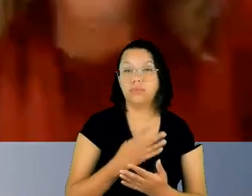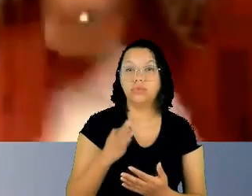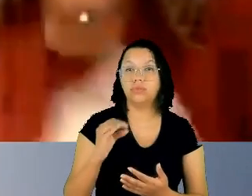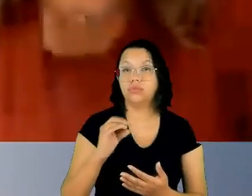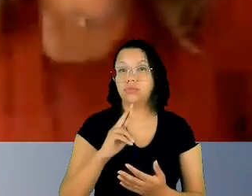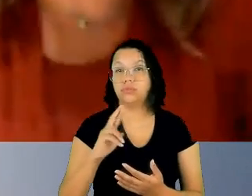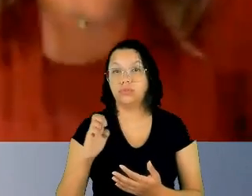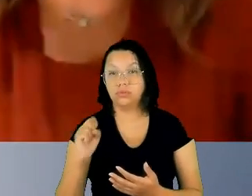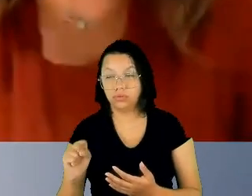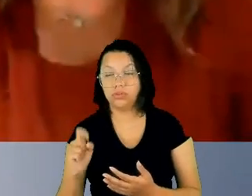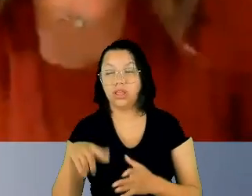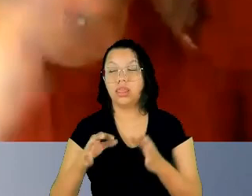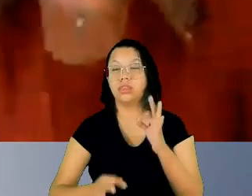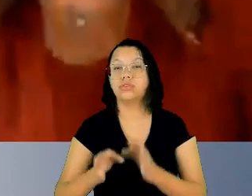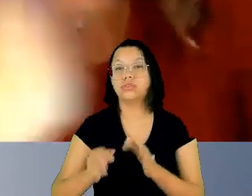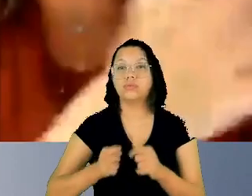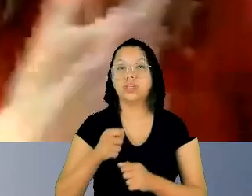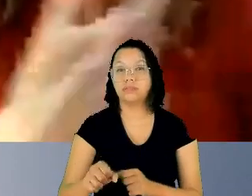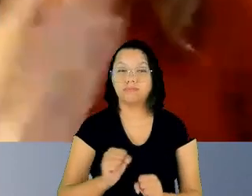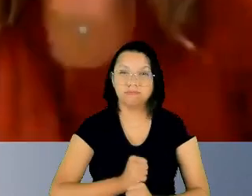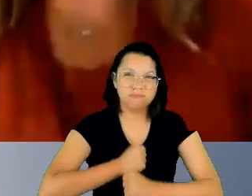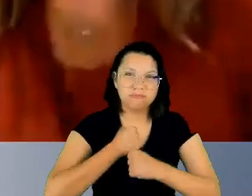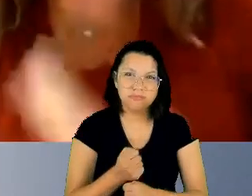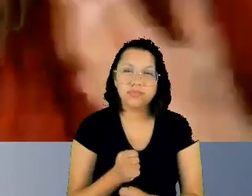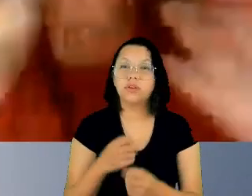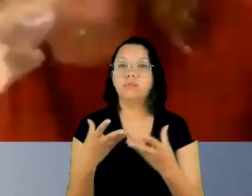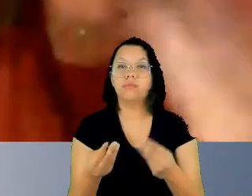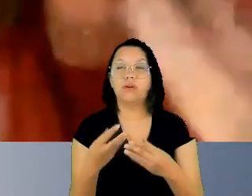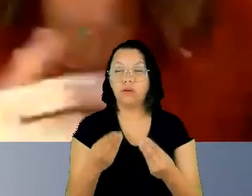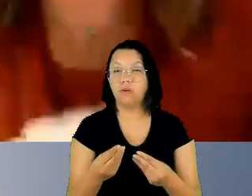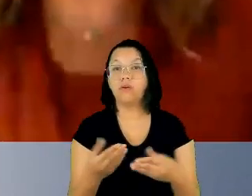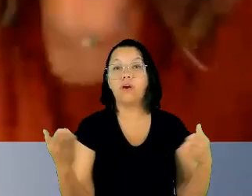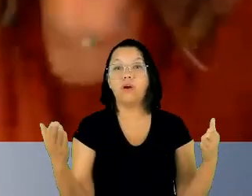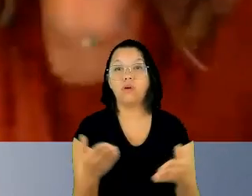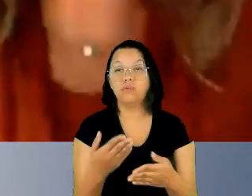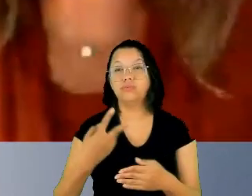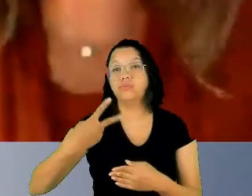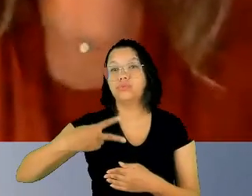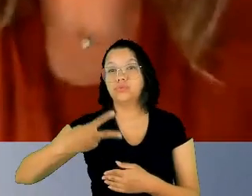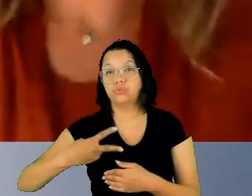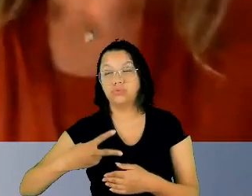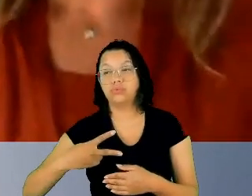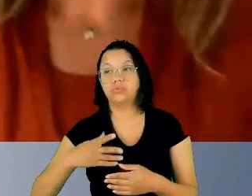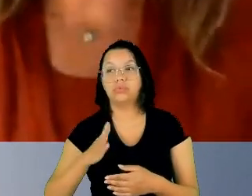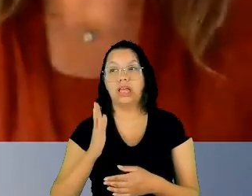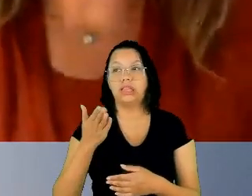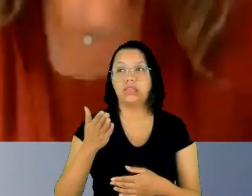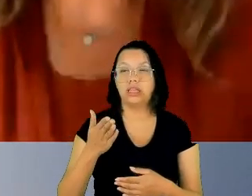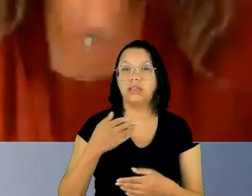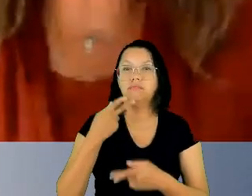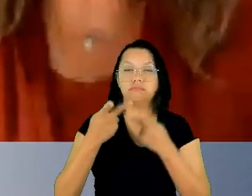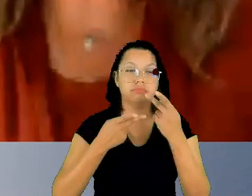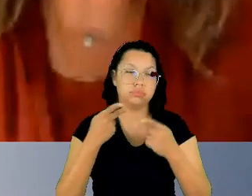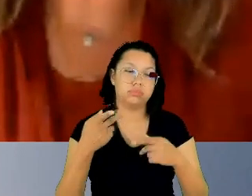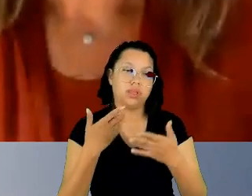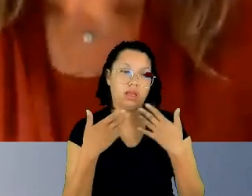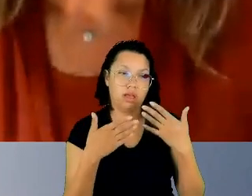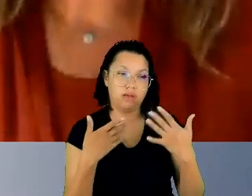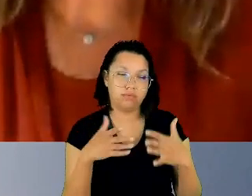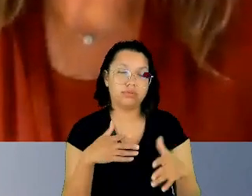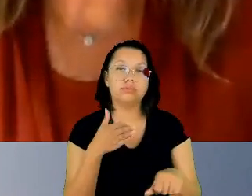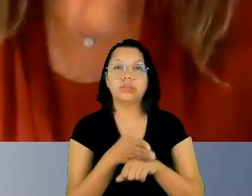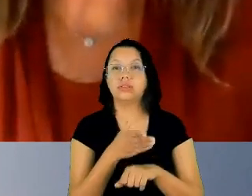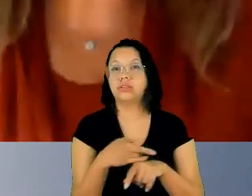empenhou muito e está na segunda ele até me escreve sempre eu participo também dessa iniciativa